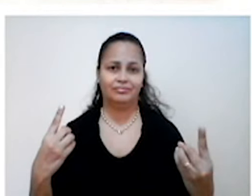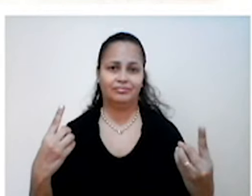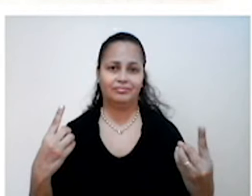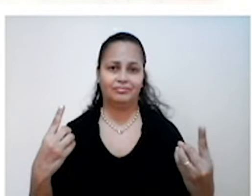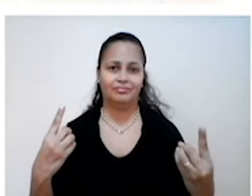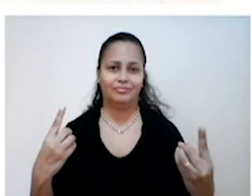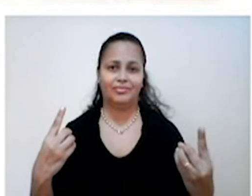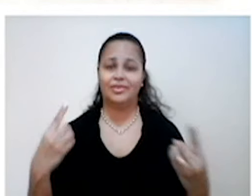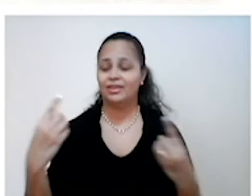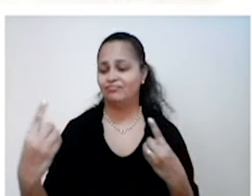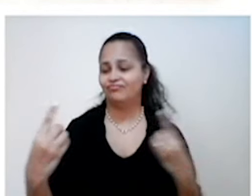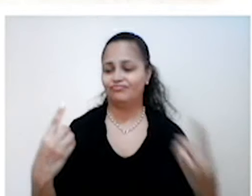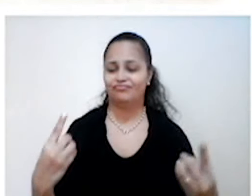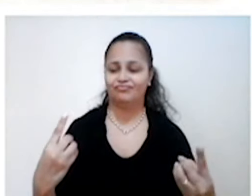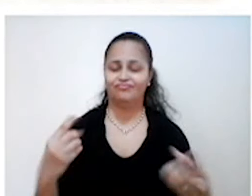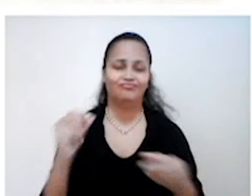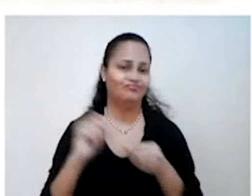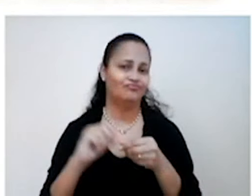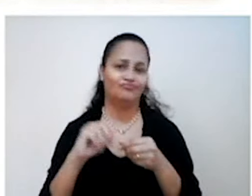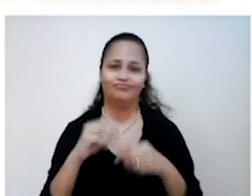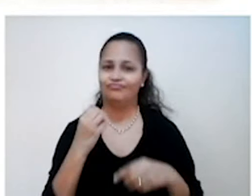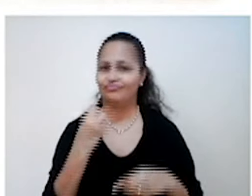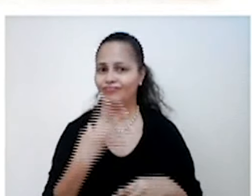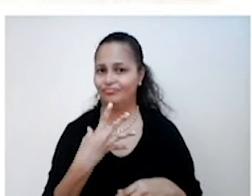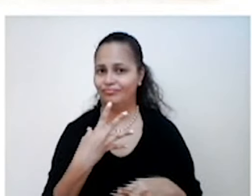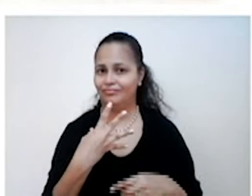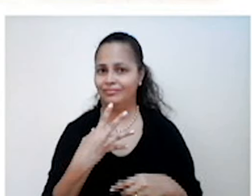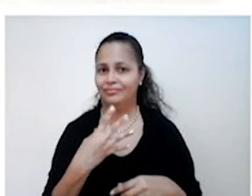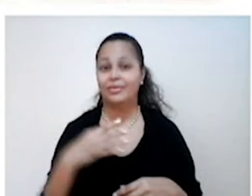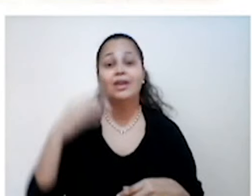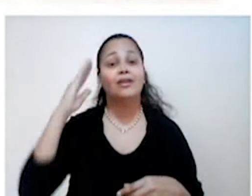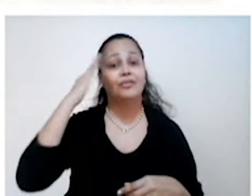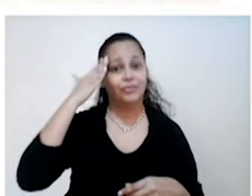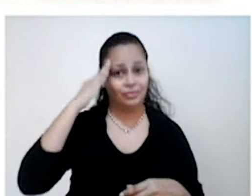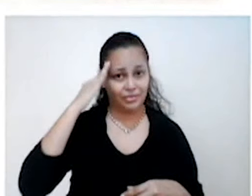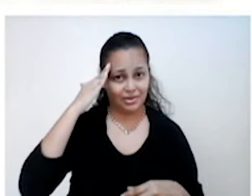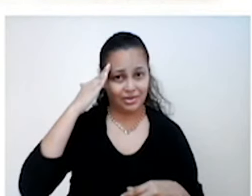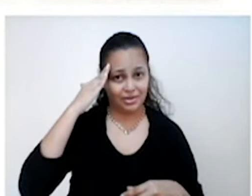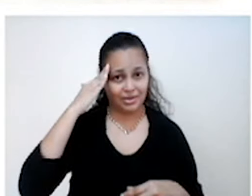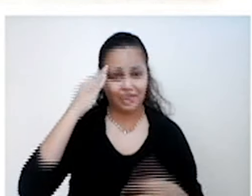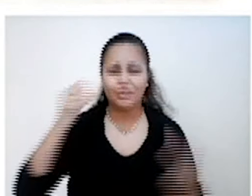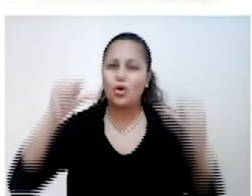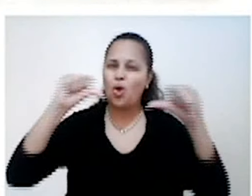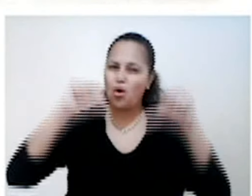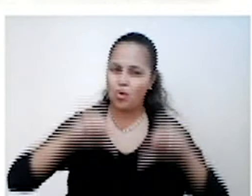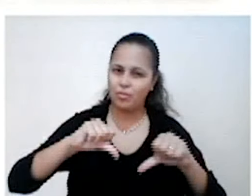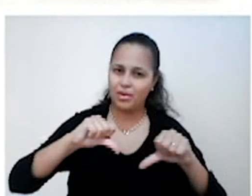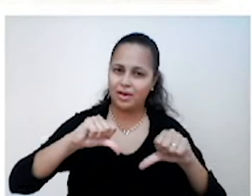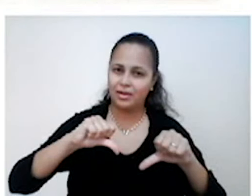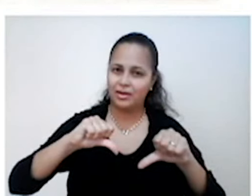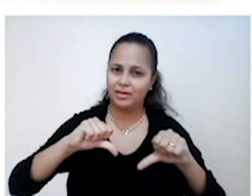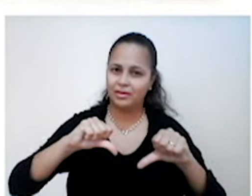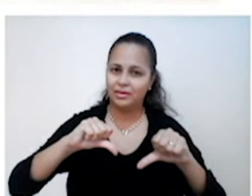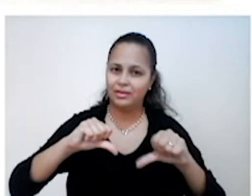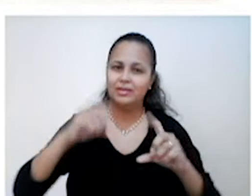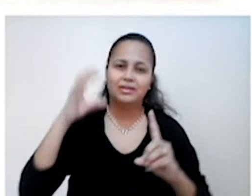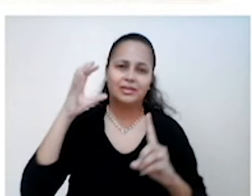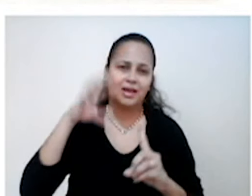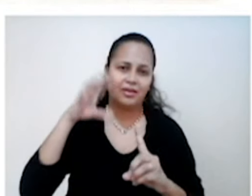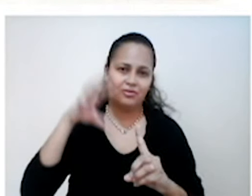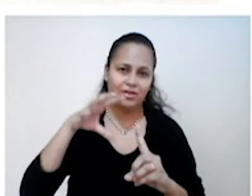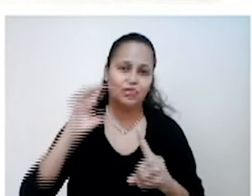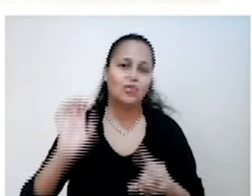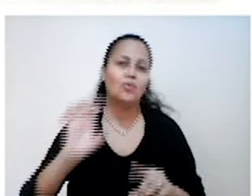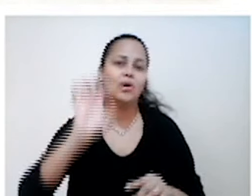sabe que não faz bem. Então, vamos lá. Vamos entender como que essa crise afetou a Europa que